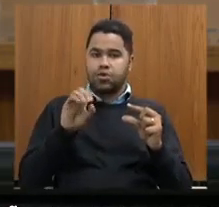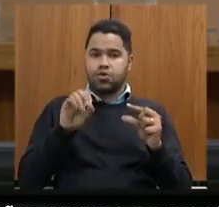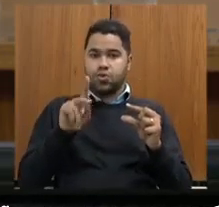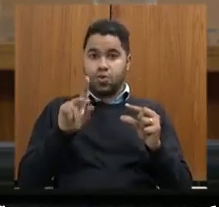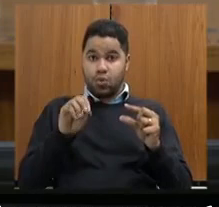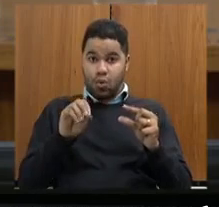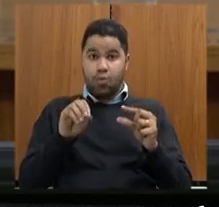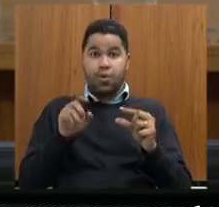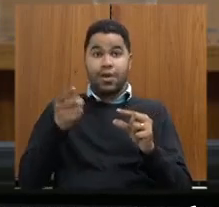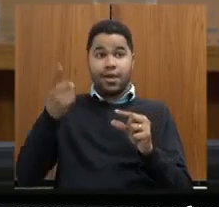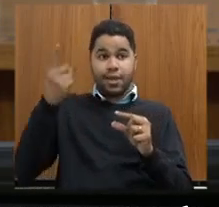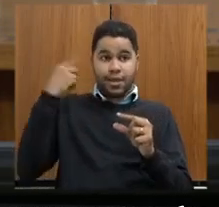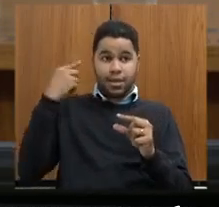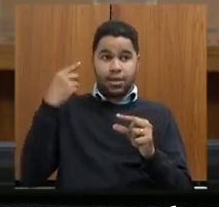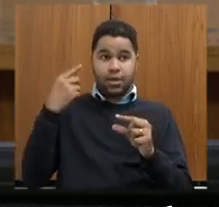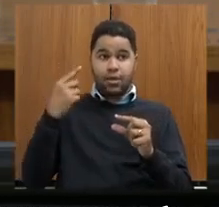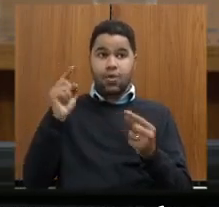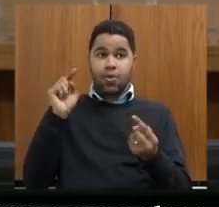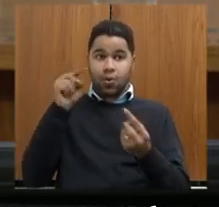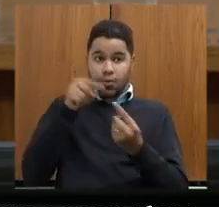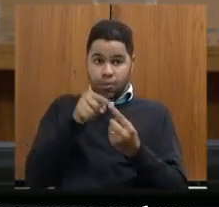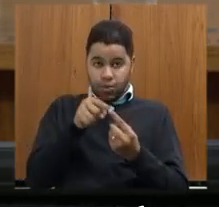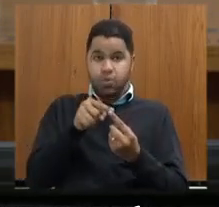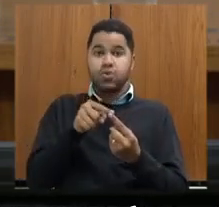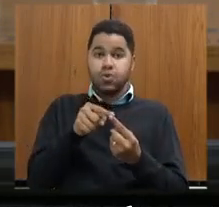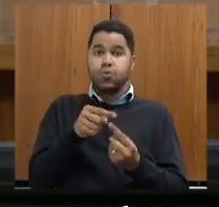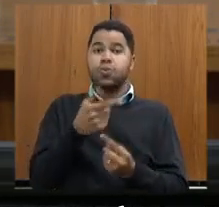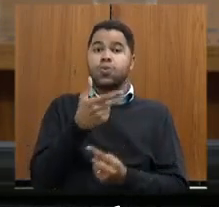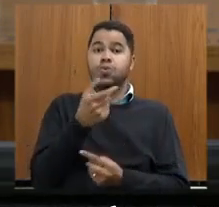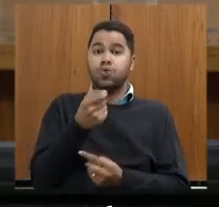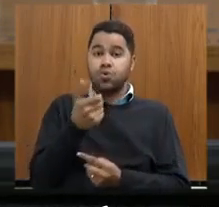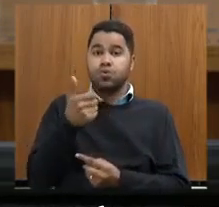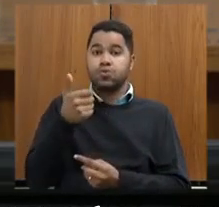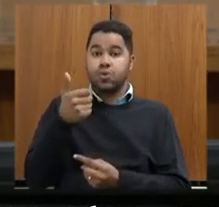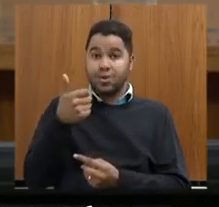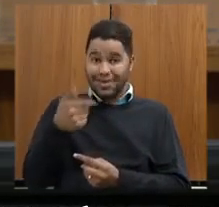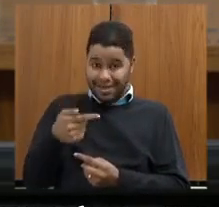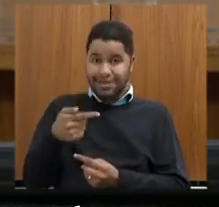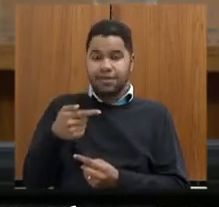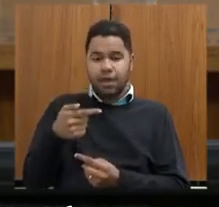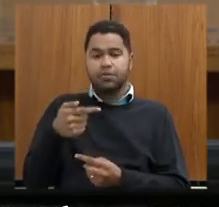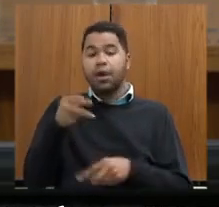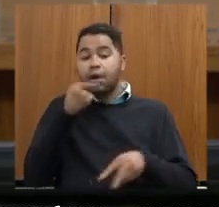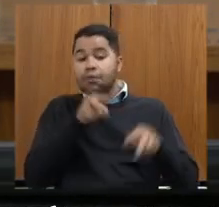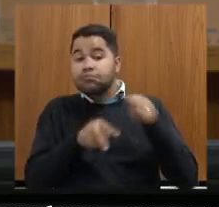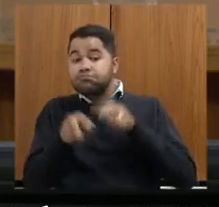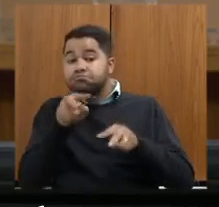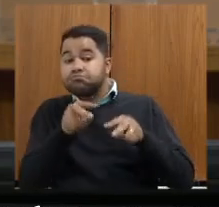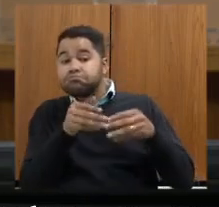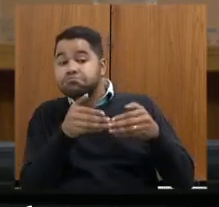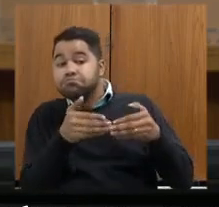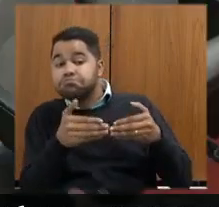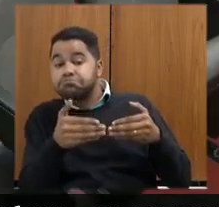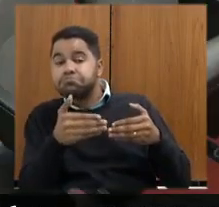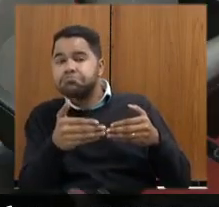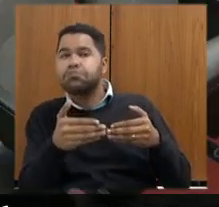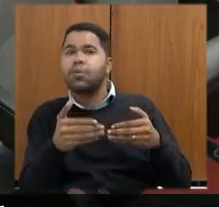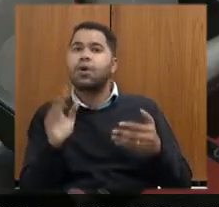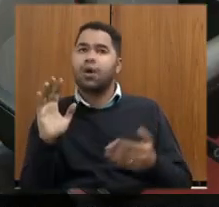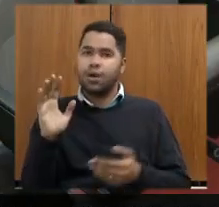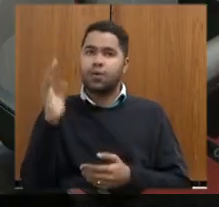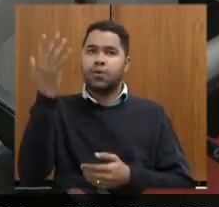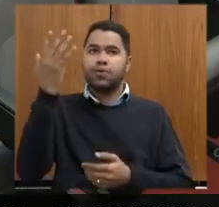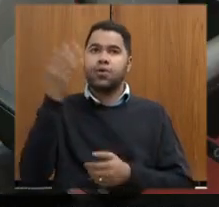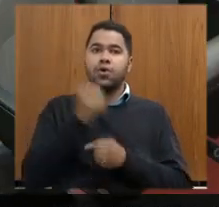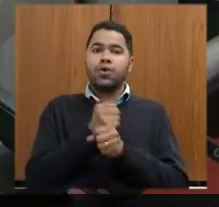2017 fosse novamente formalizado para análise de viabilidade ambiental então isso aconteceu